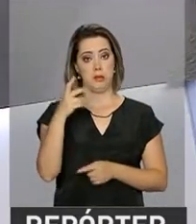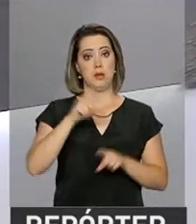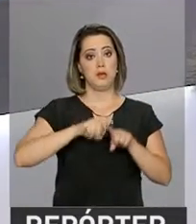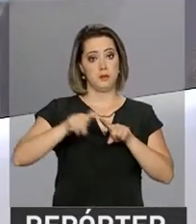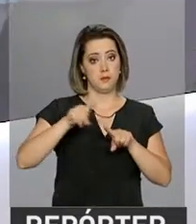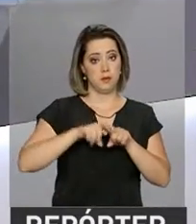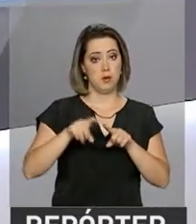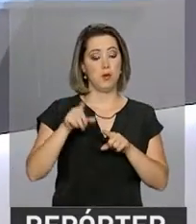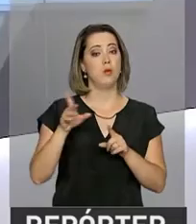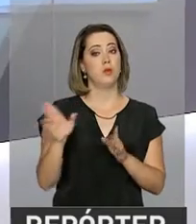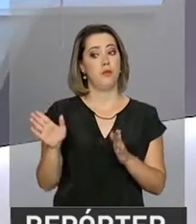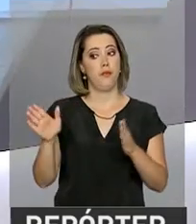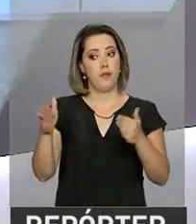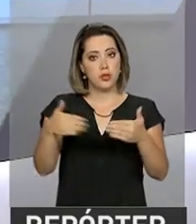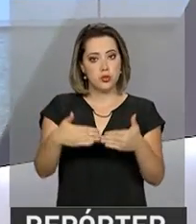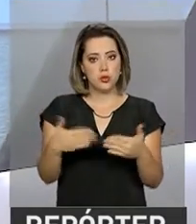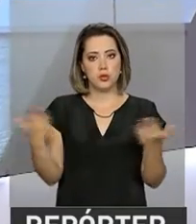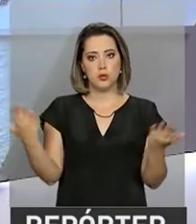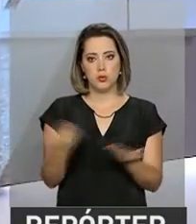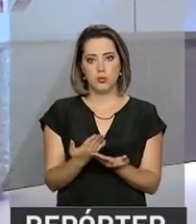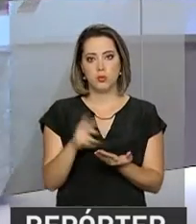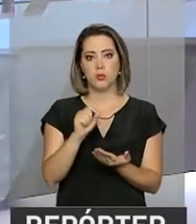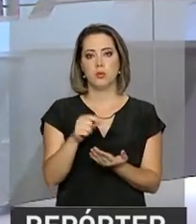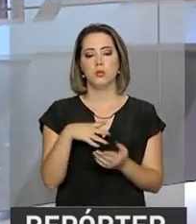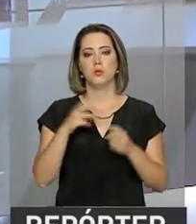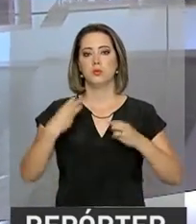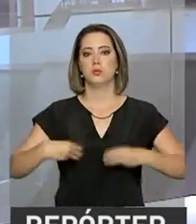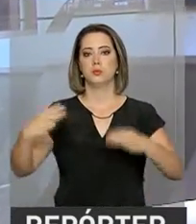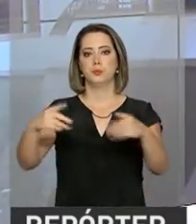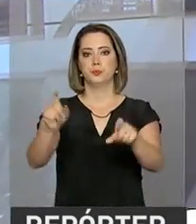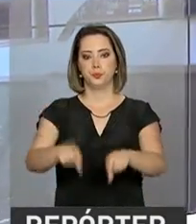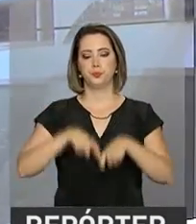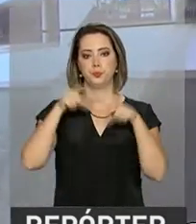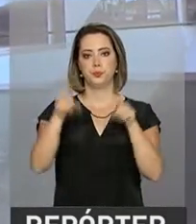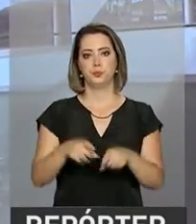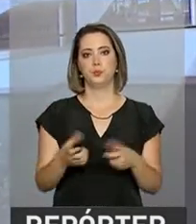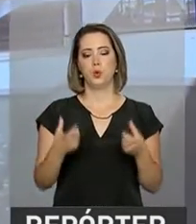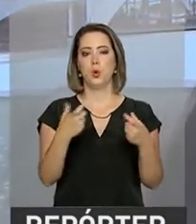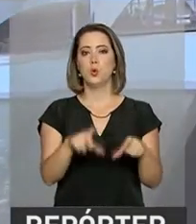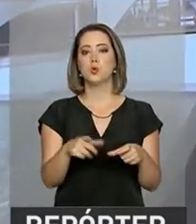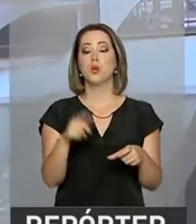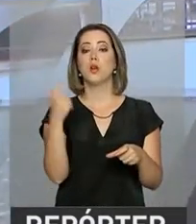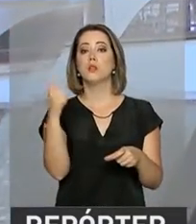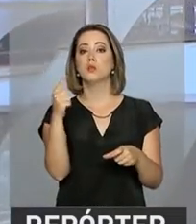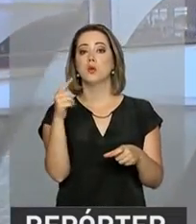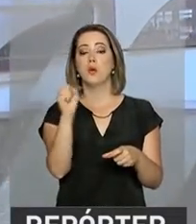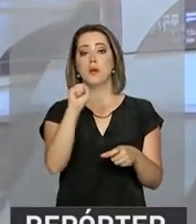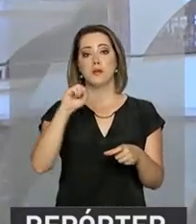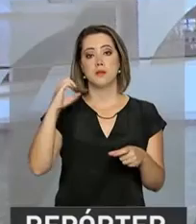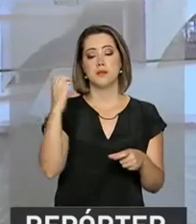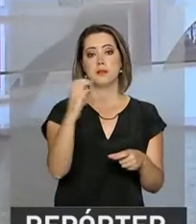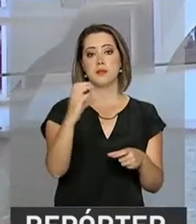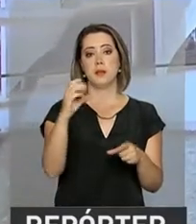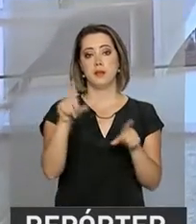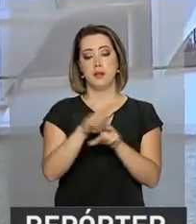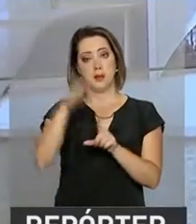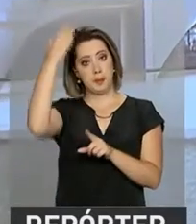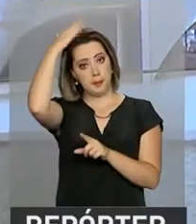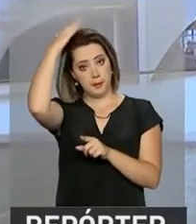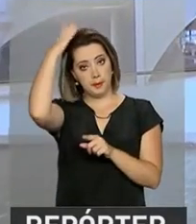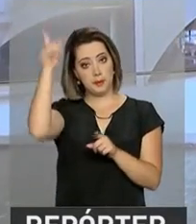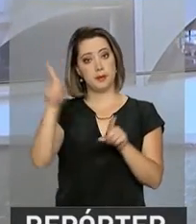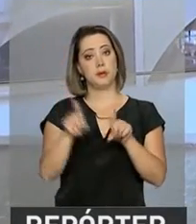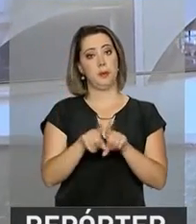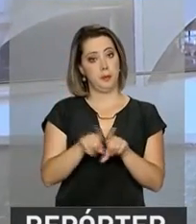frigoríficos foram interditados hoje pelo Ministério da Agricultura. As unidades ficam em Goiás, Santa Catarina e Paraná e todas